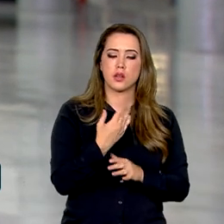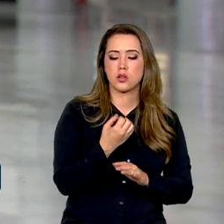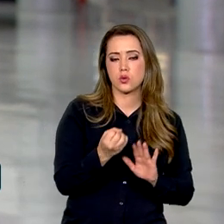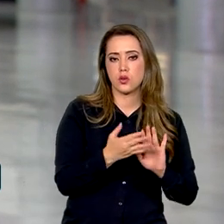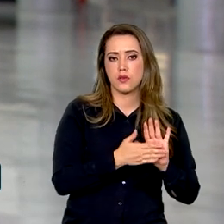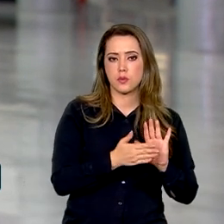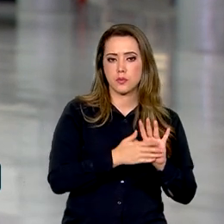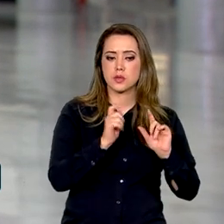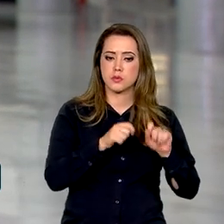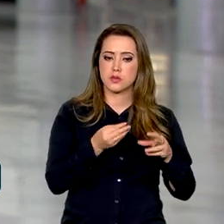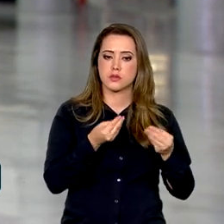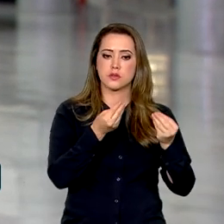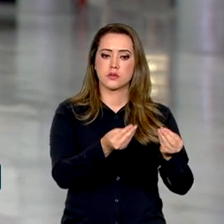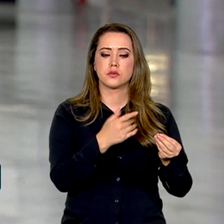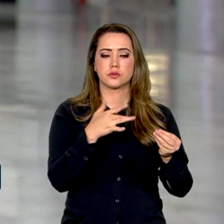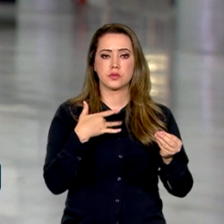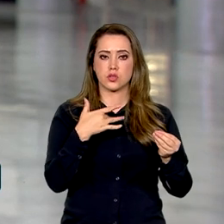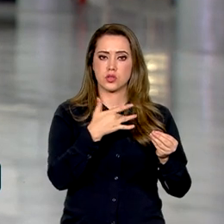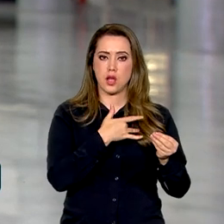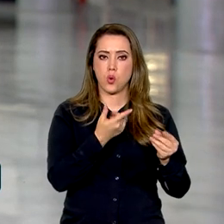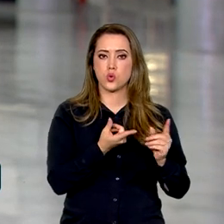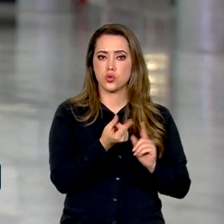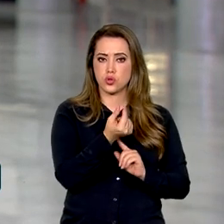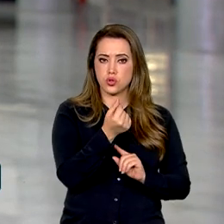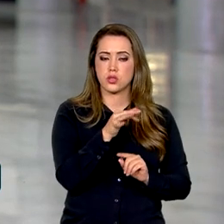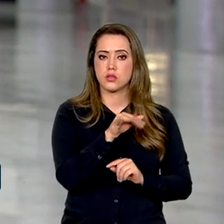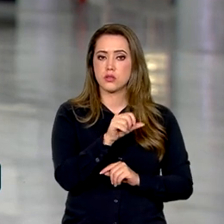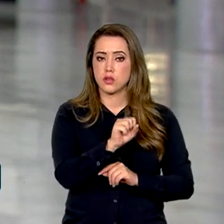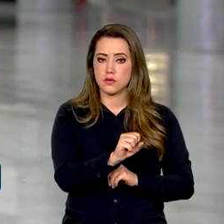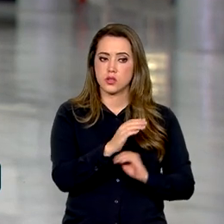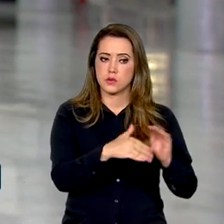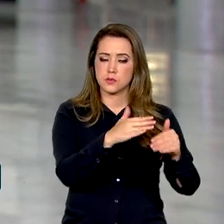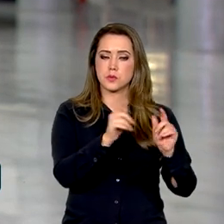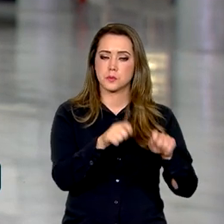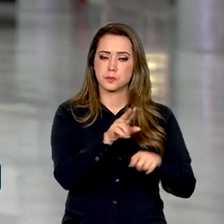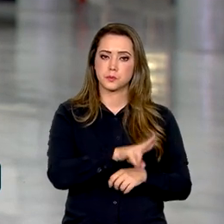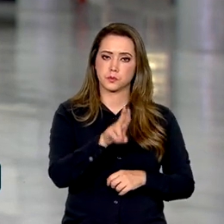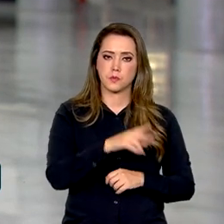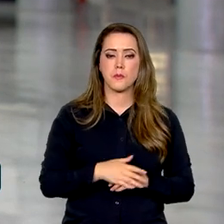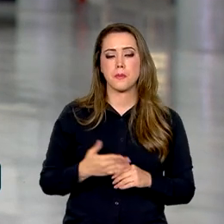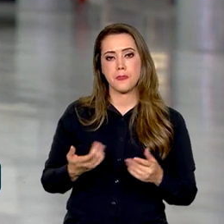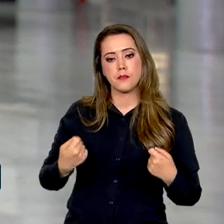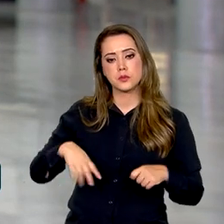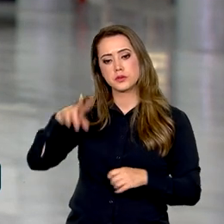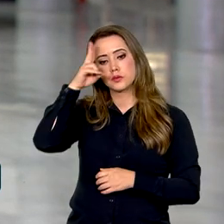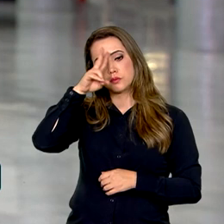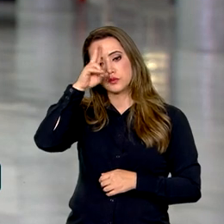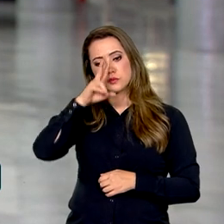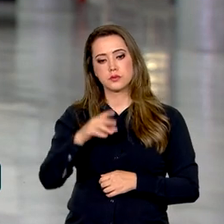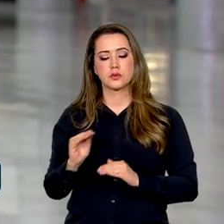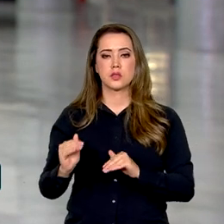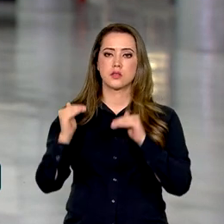saúde financeira e sustentabilidade do FGTS para os próximos anos. Vamos lembrar que a Suprema Corte